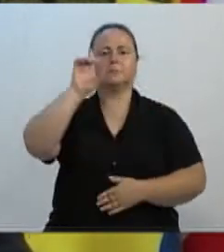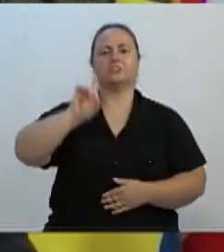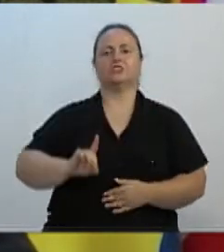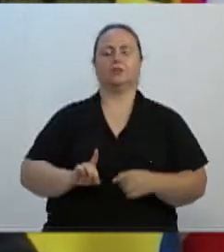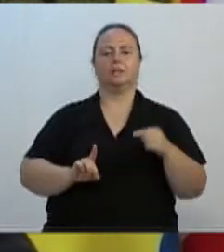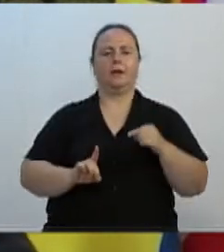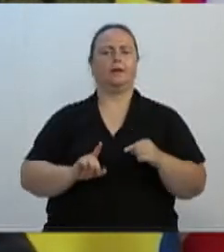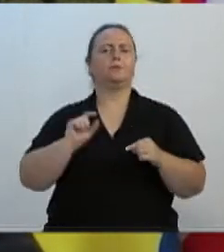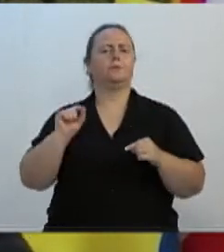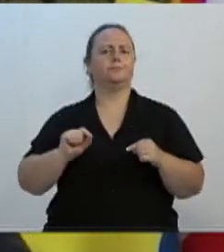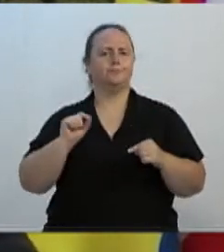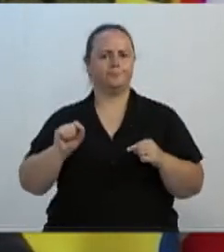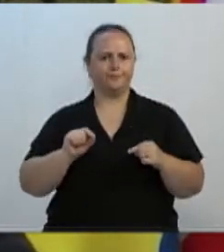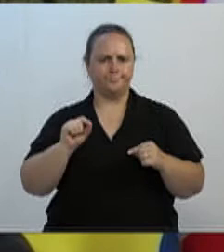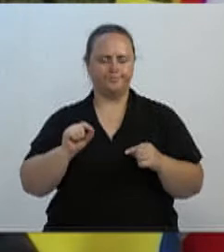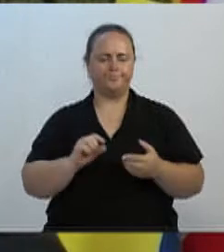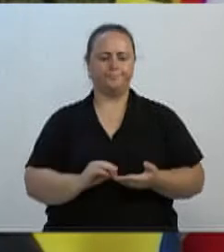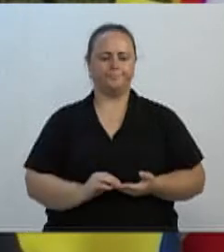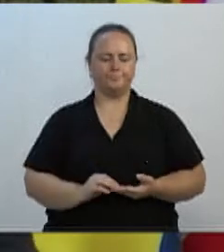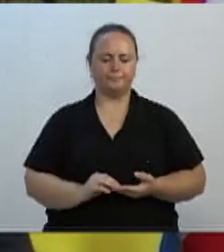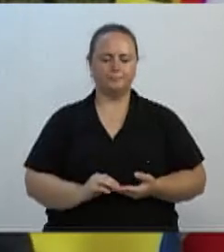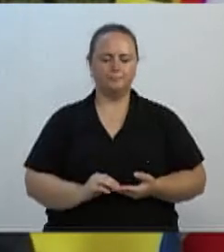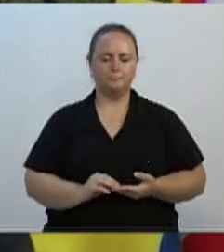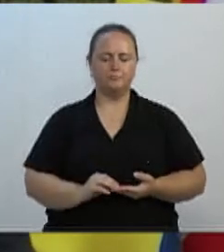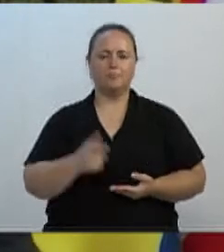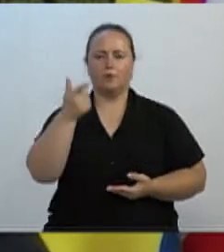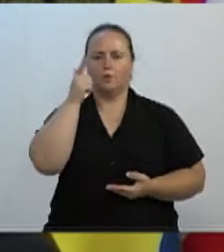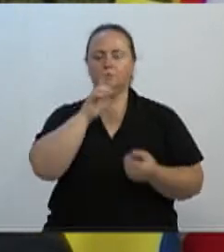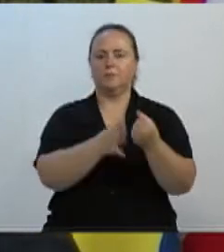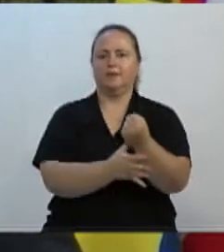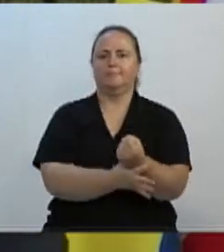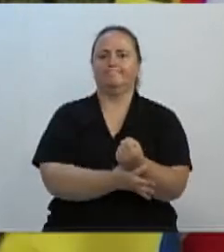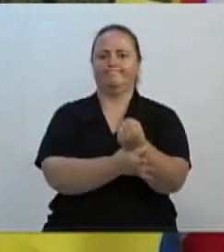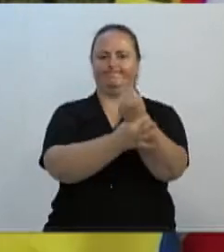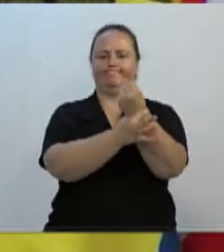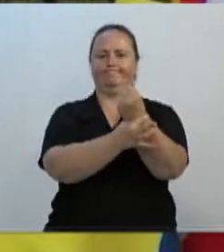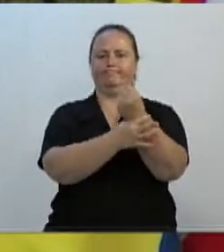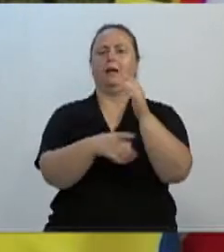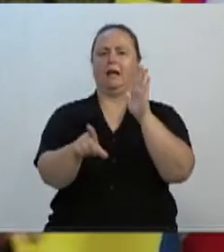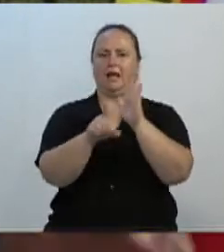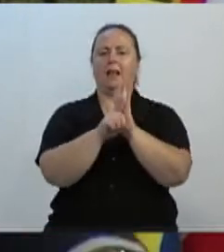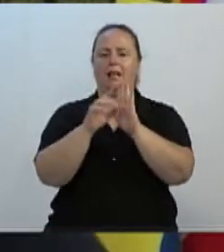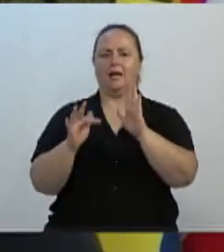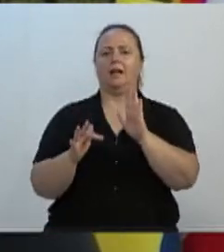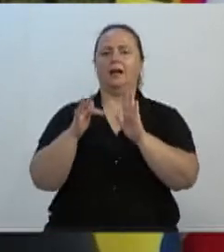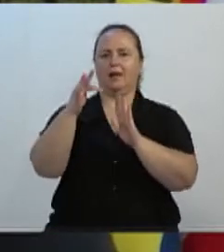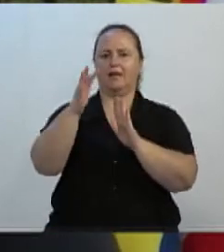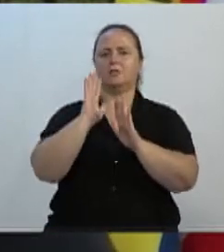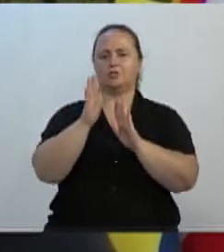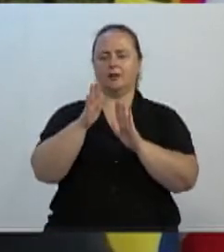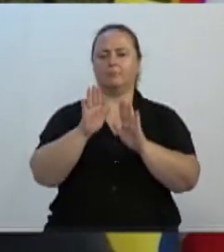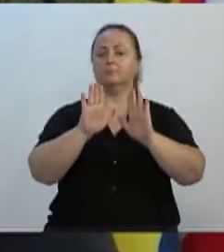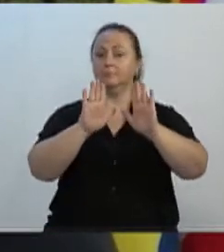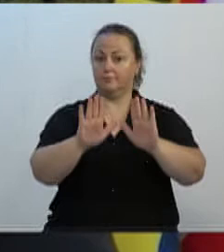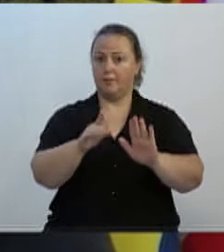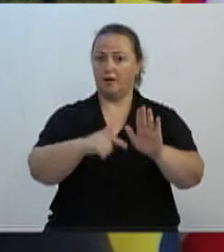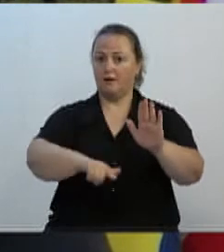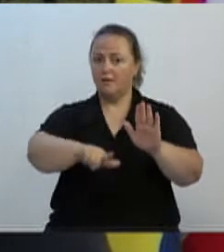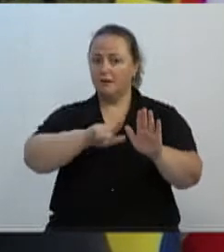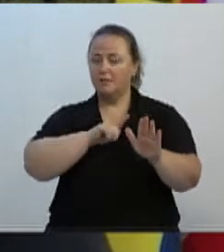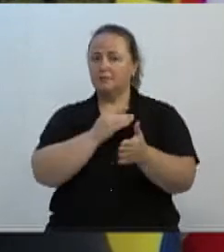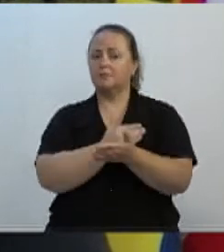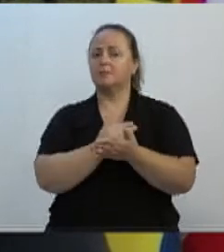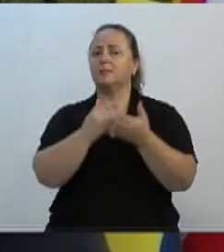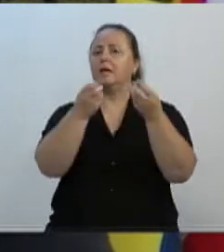que está plenamente garantido em lei federal. E, antes disso, introduzo uma situação